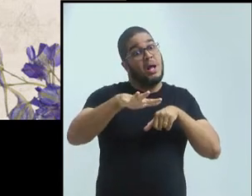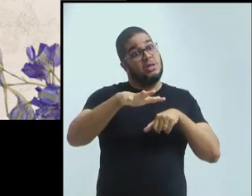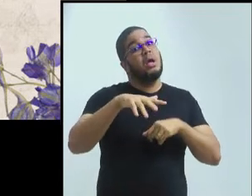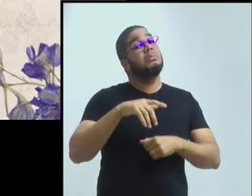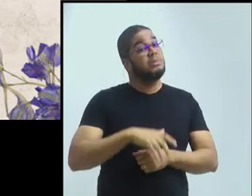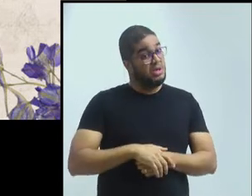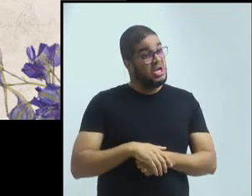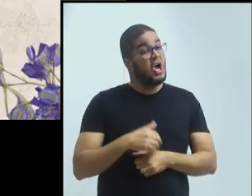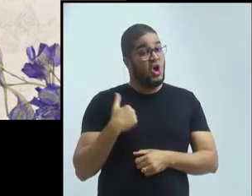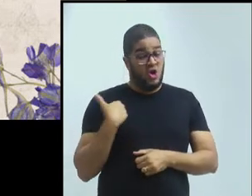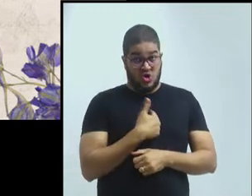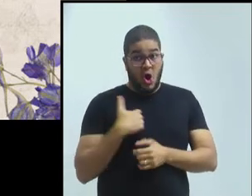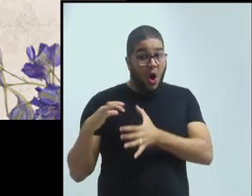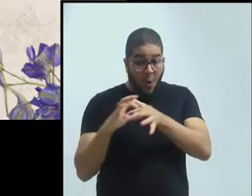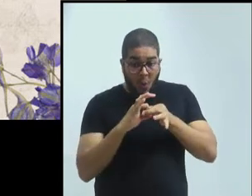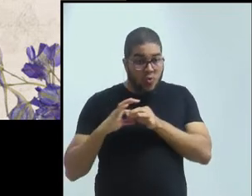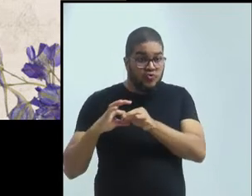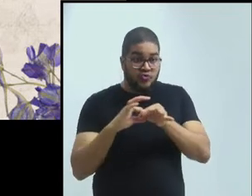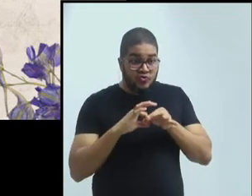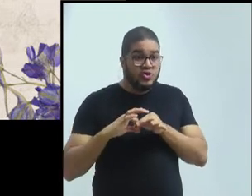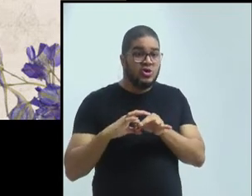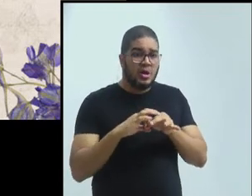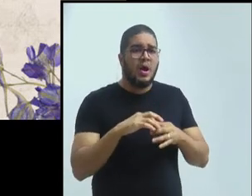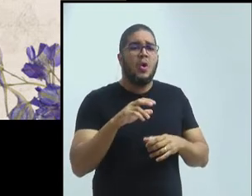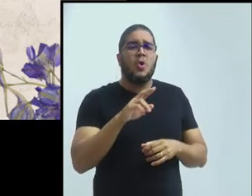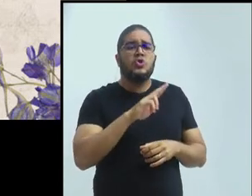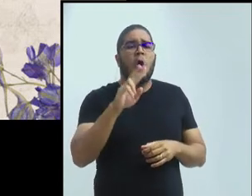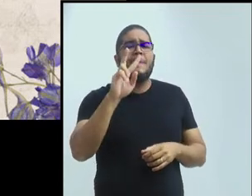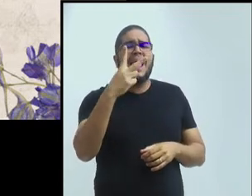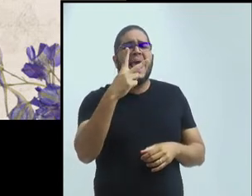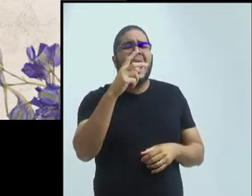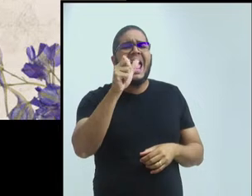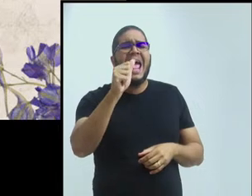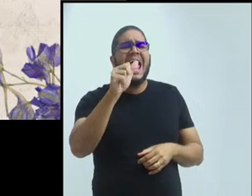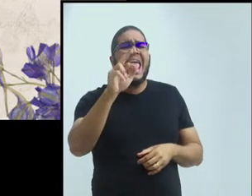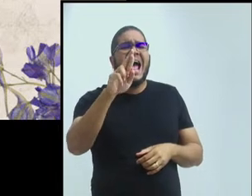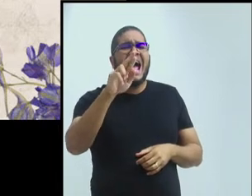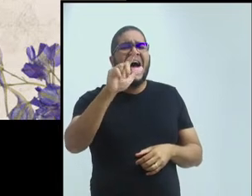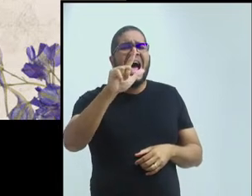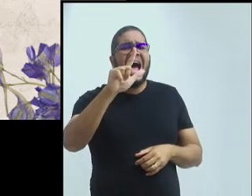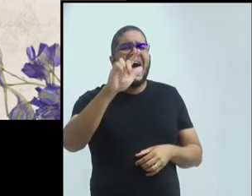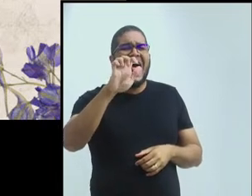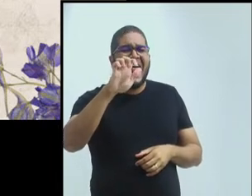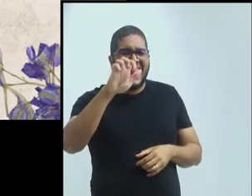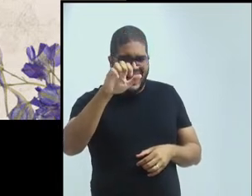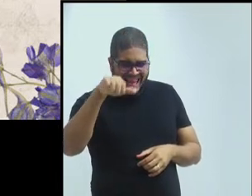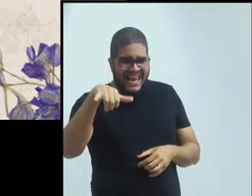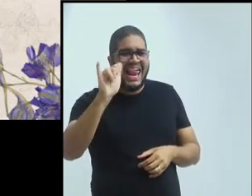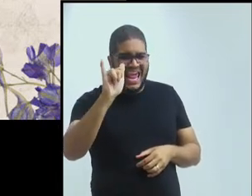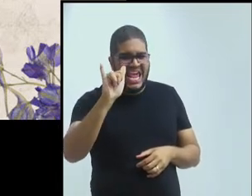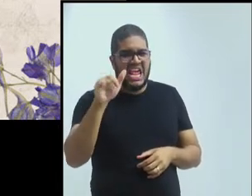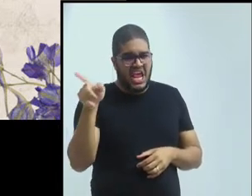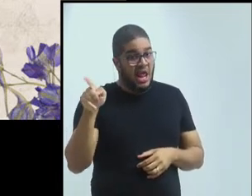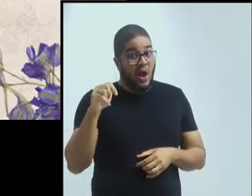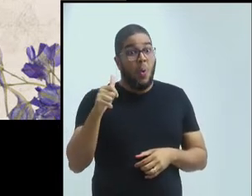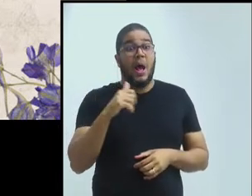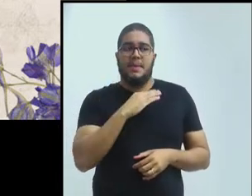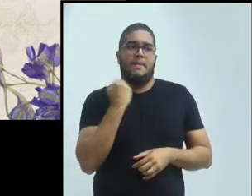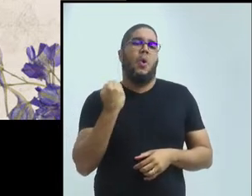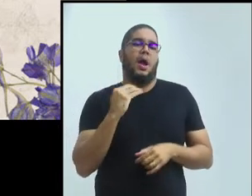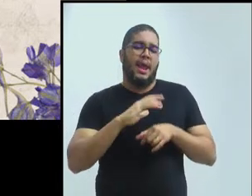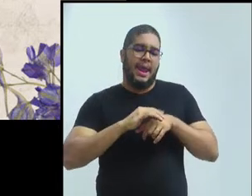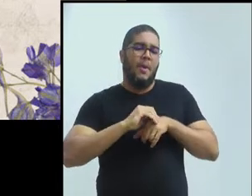aqui, pela vida do Harley, muito feliz de ter o Harley aqui. Então, a produção, os egressos são importantes